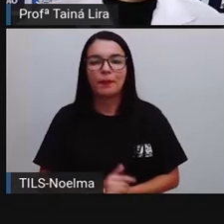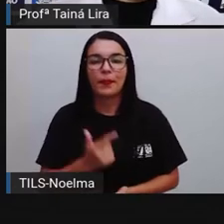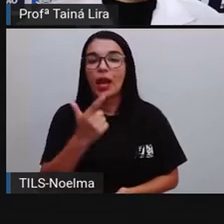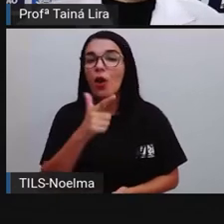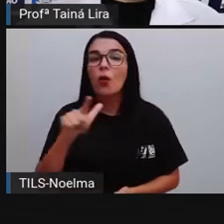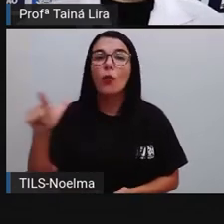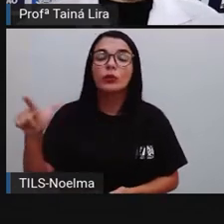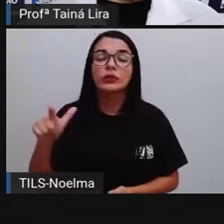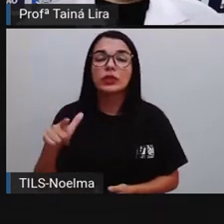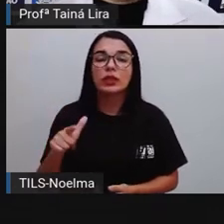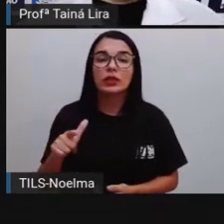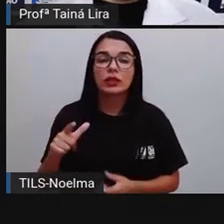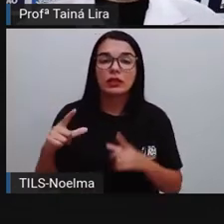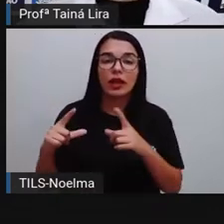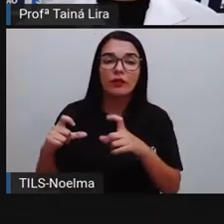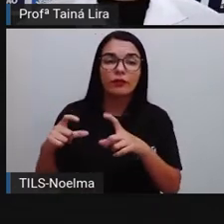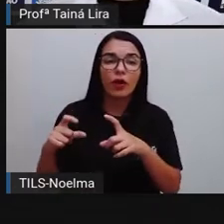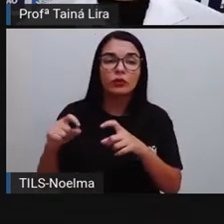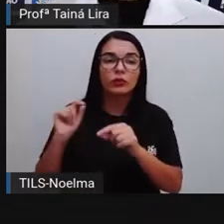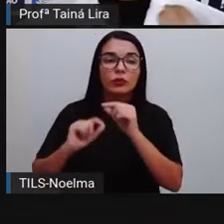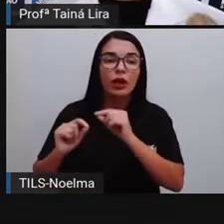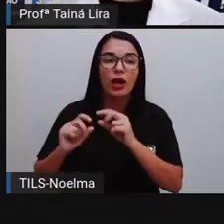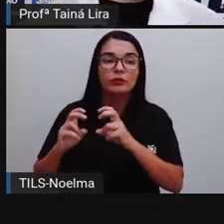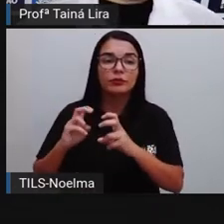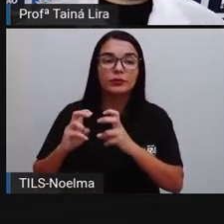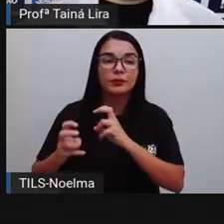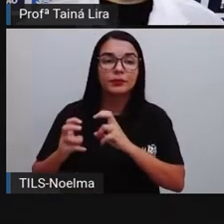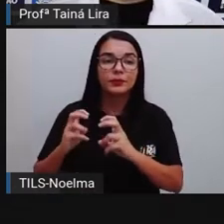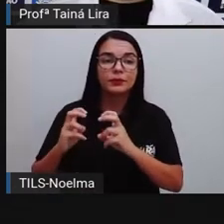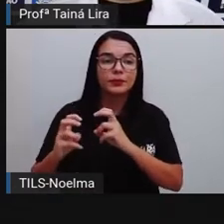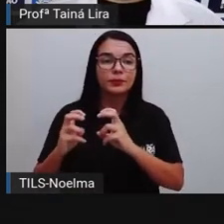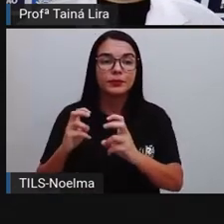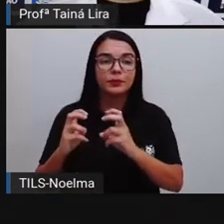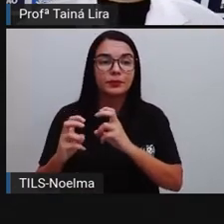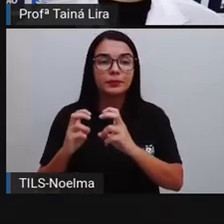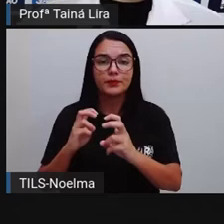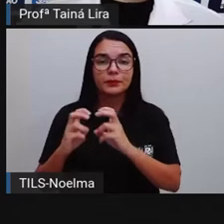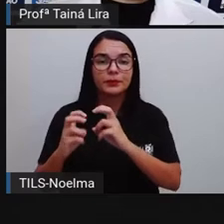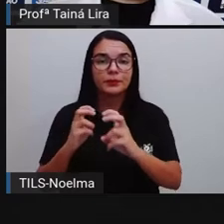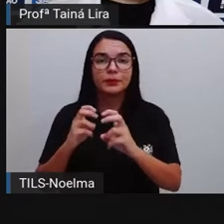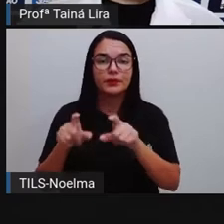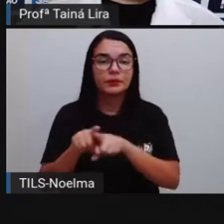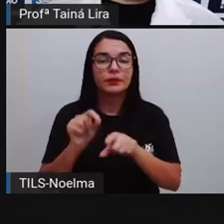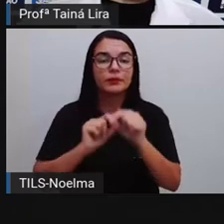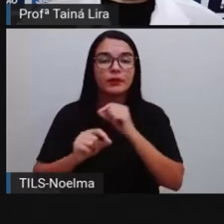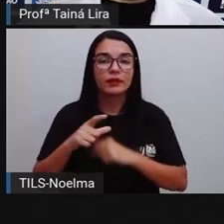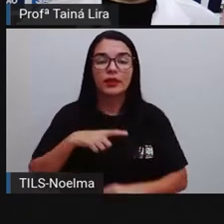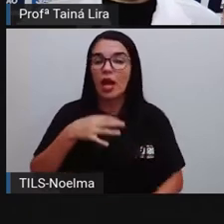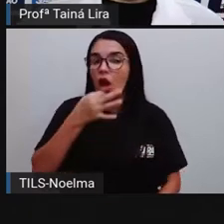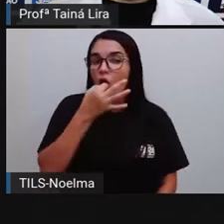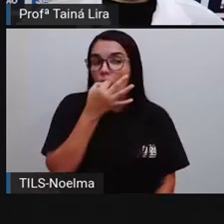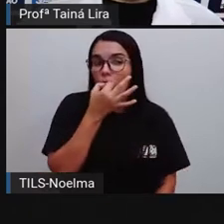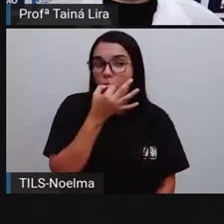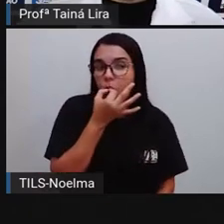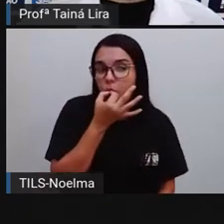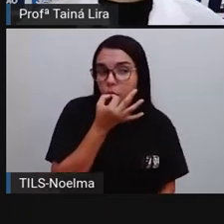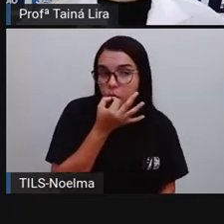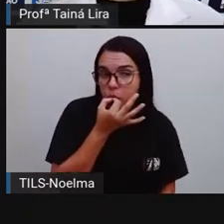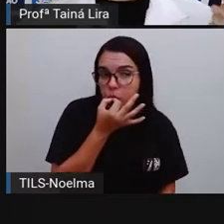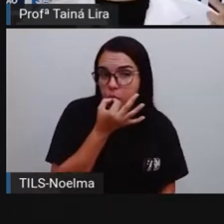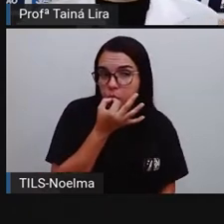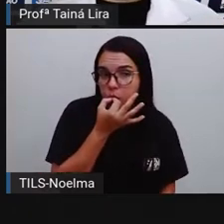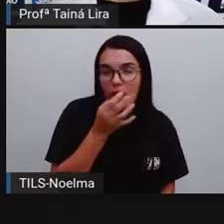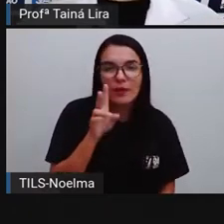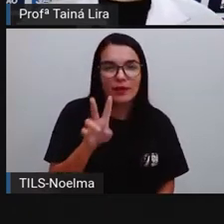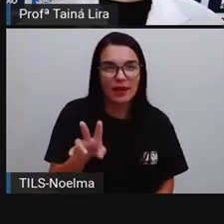Outras formas, olha lá, os apitos, né? Então, a gente tem o apito do trem. Quem já ouviu o apito do trem? Nos